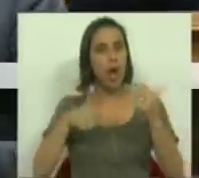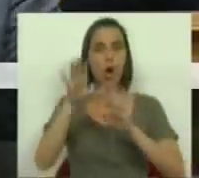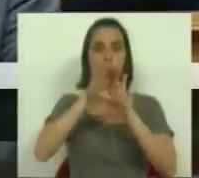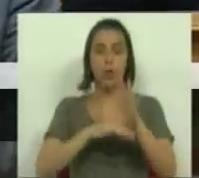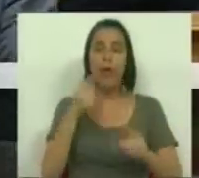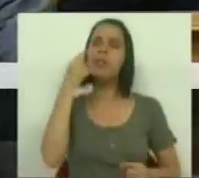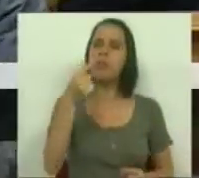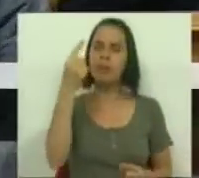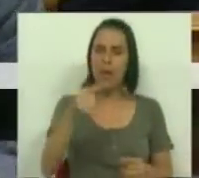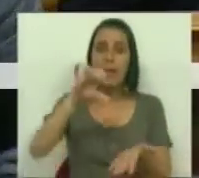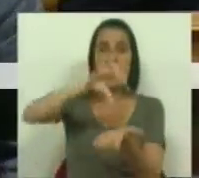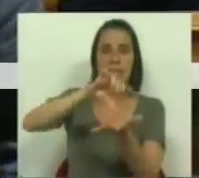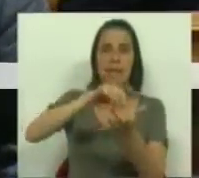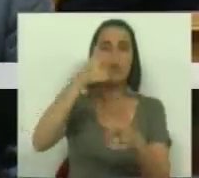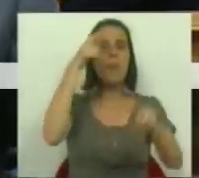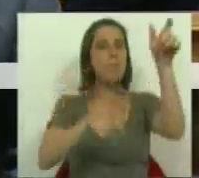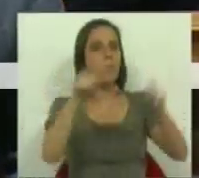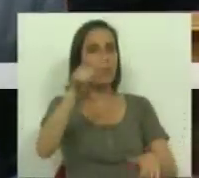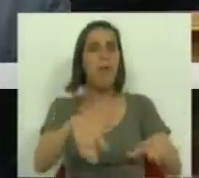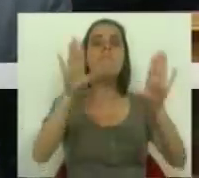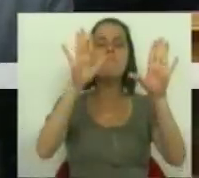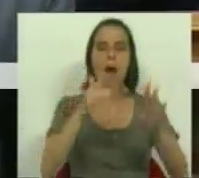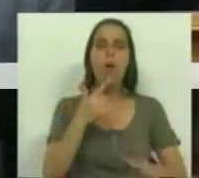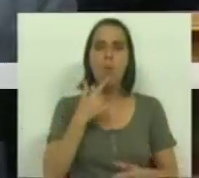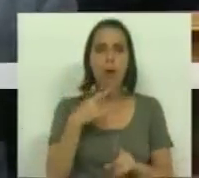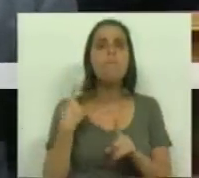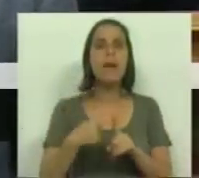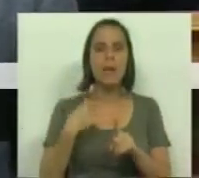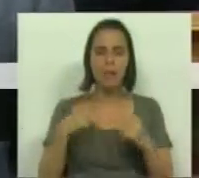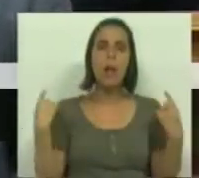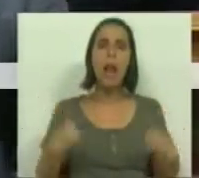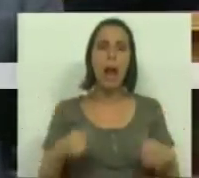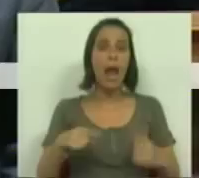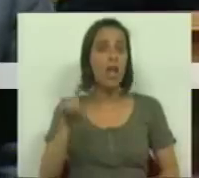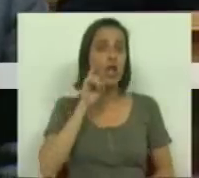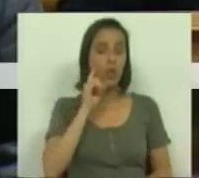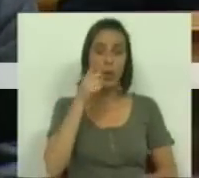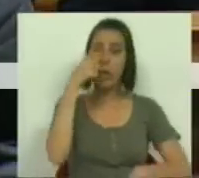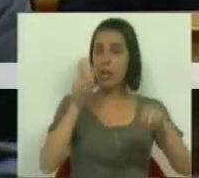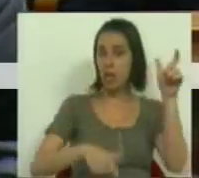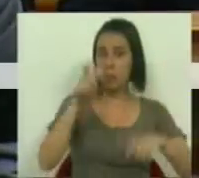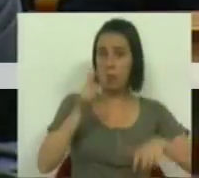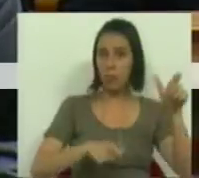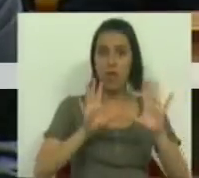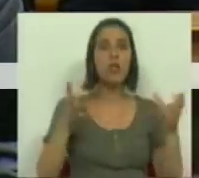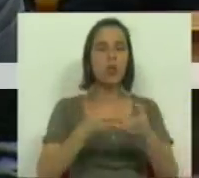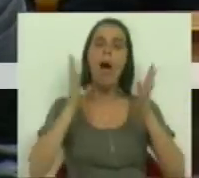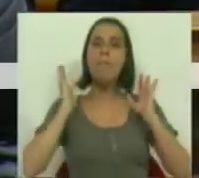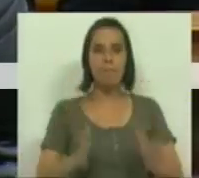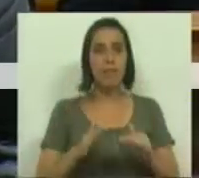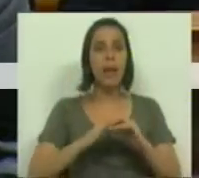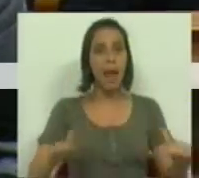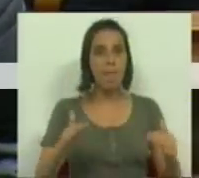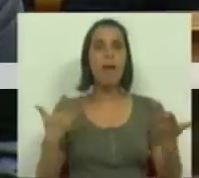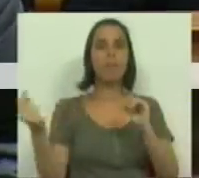do ambiente, particularmente no centro das populações. Mas há enormes benefícios na segurança das populações que têm de ser colocados em